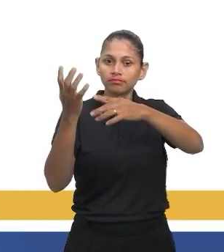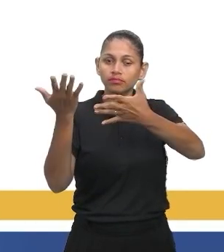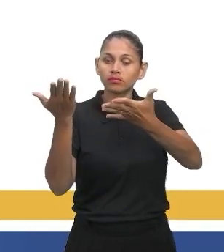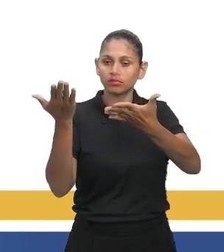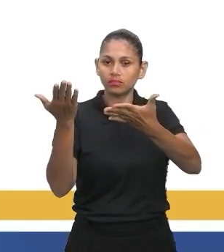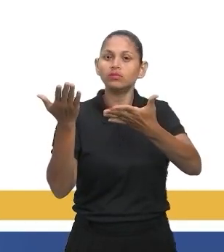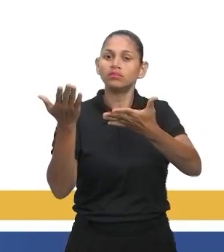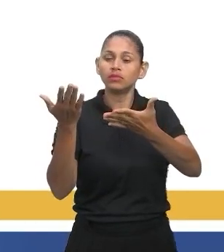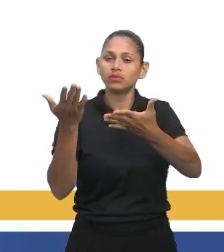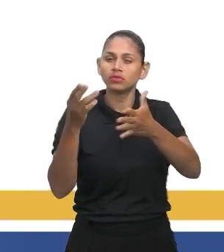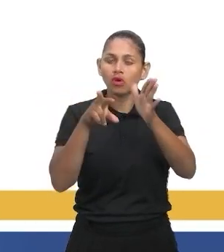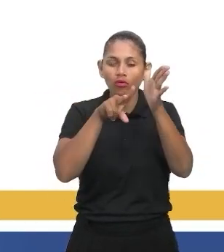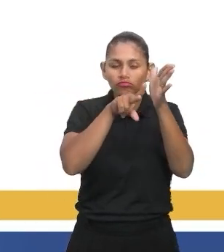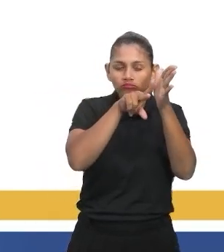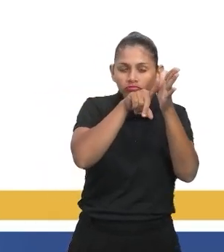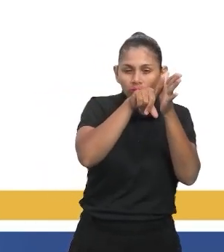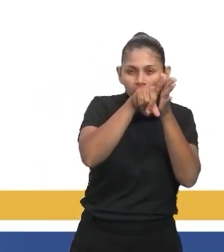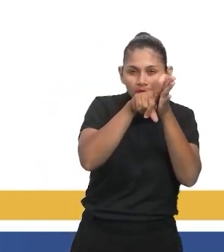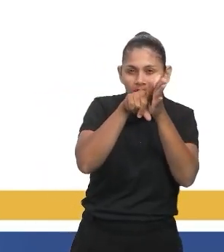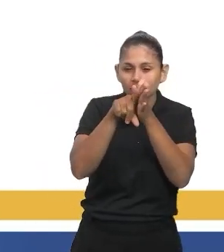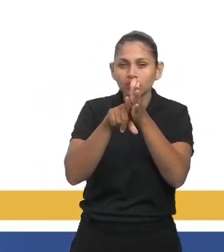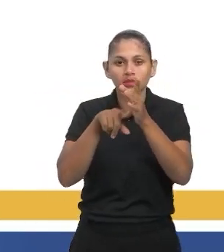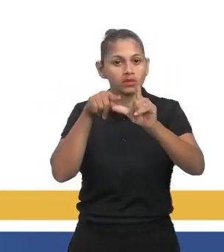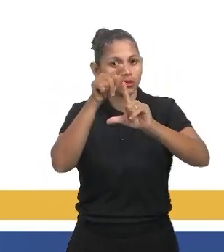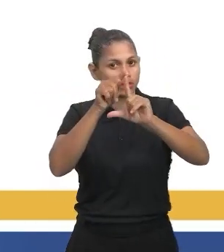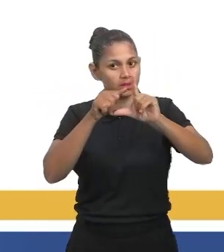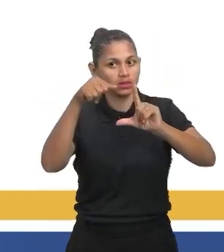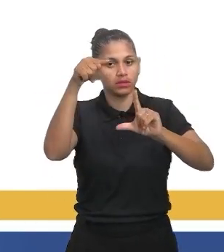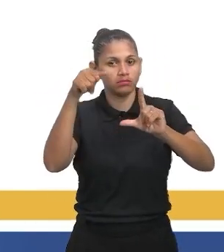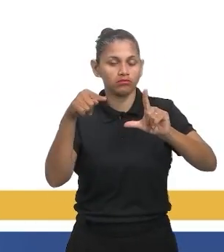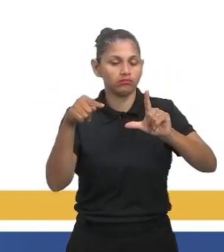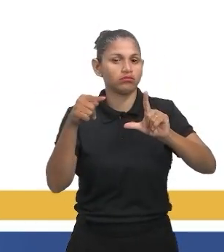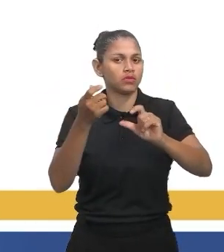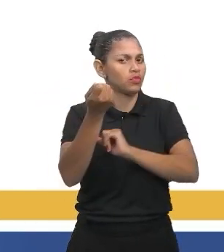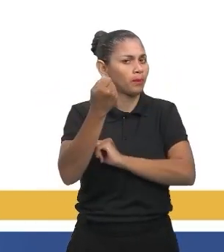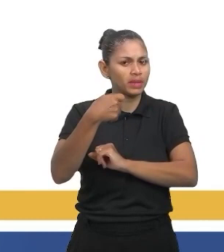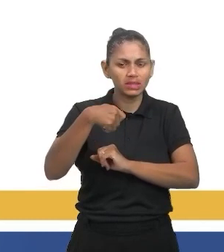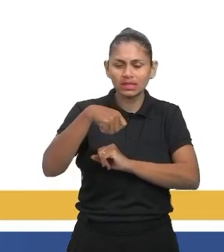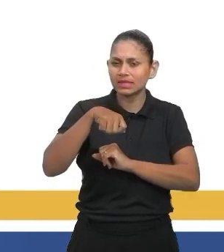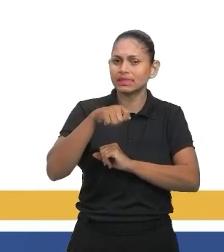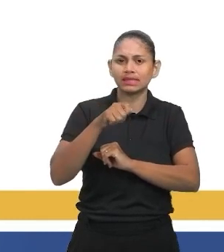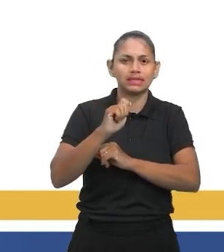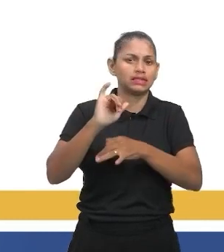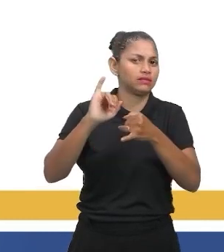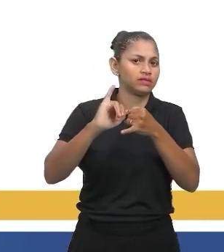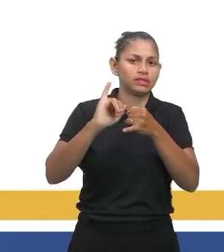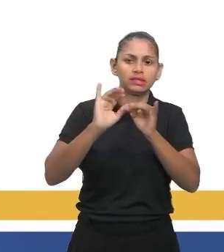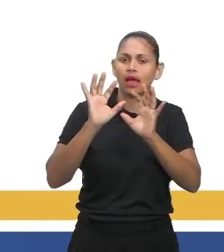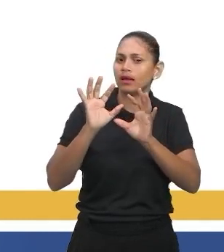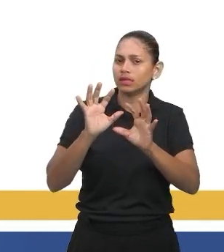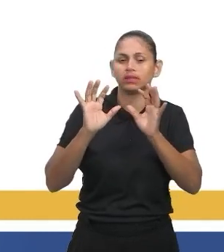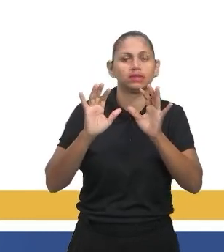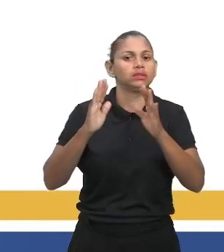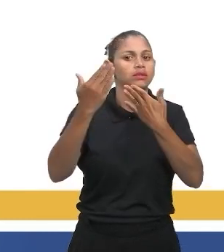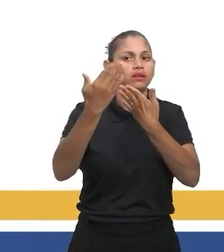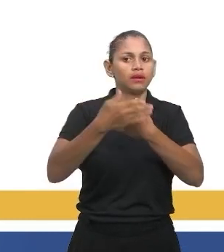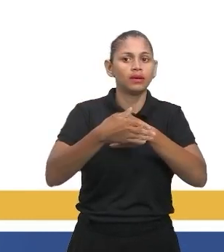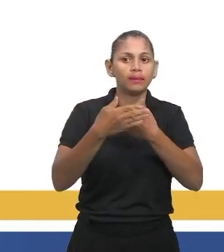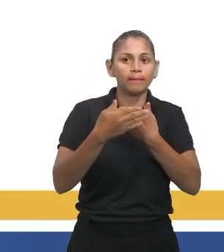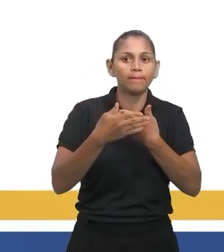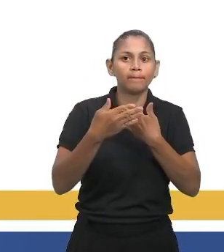Era só analisar o gráfico. Aqui eu fiz isso aqui, mas não precisa fazer na prova. Você ganha tempo, né? Oito mais dez, dezoito, dividido por dois.